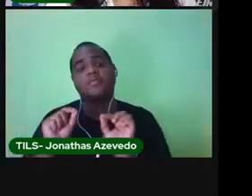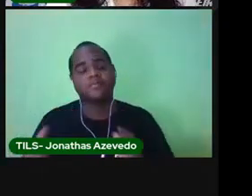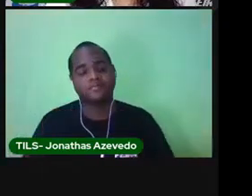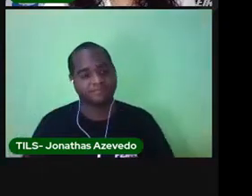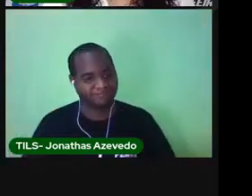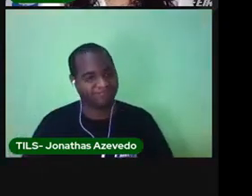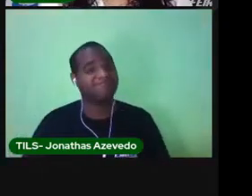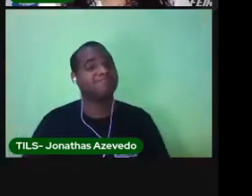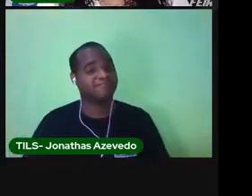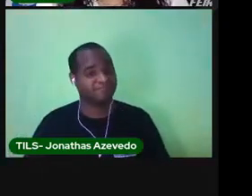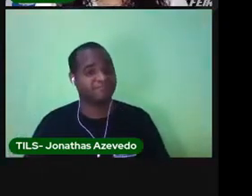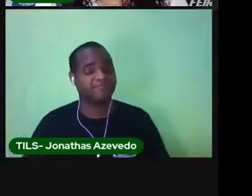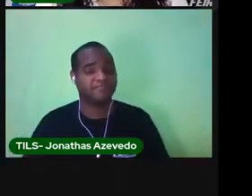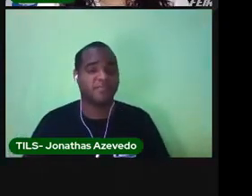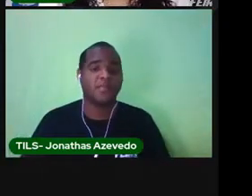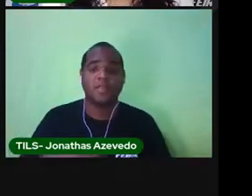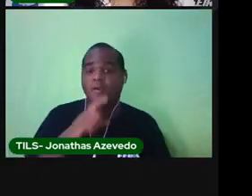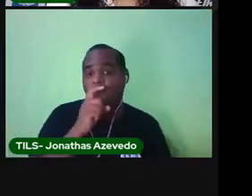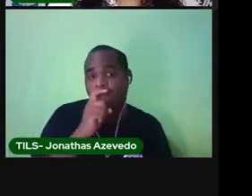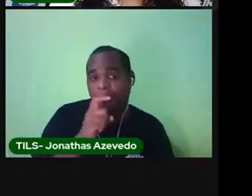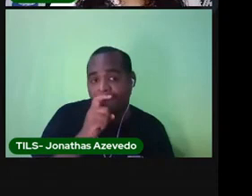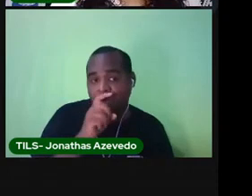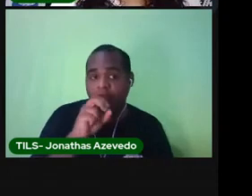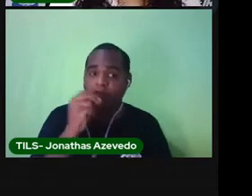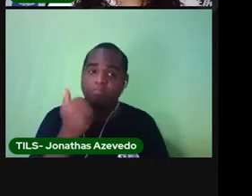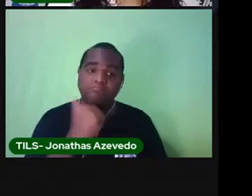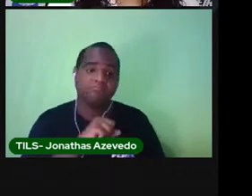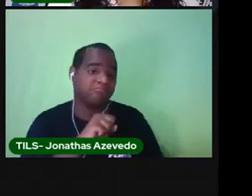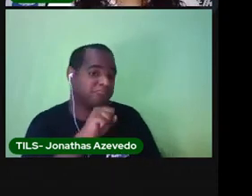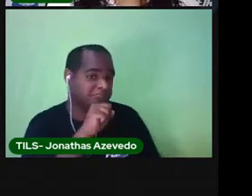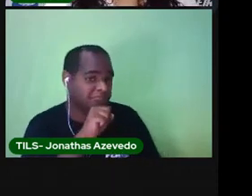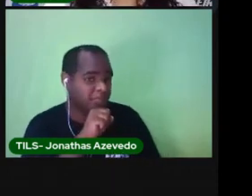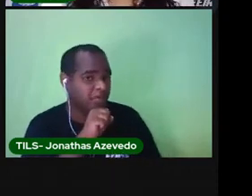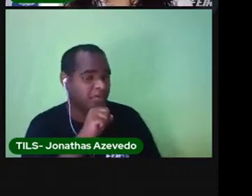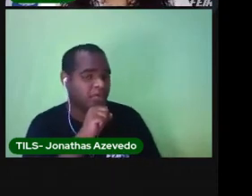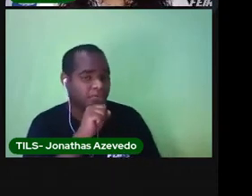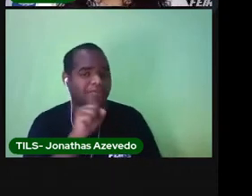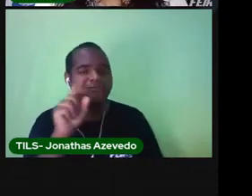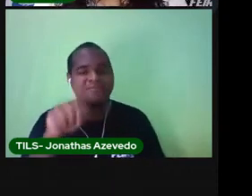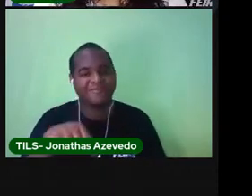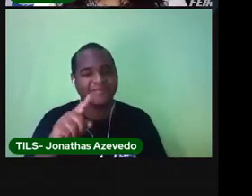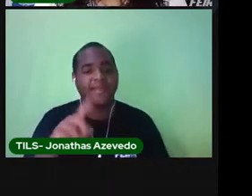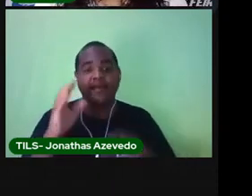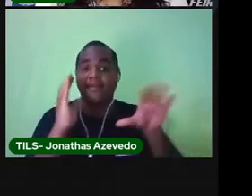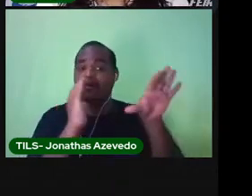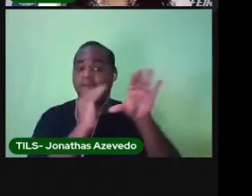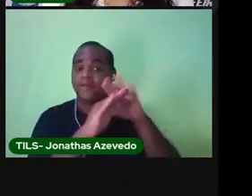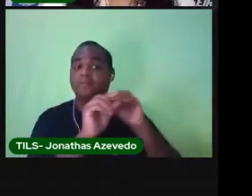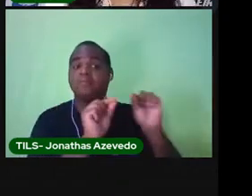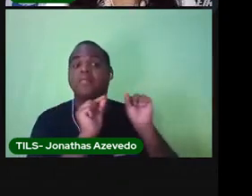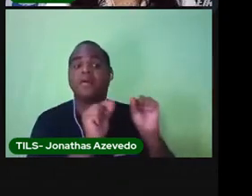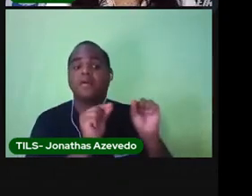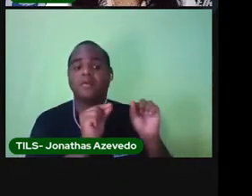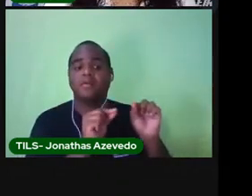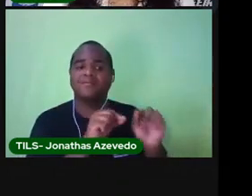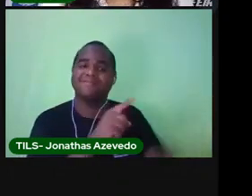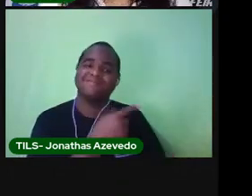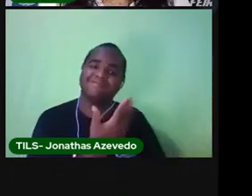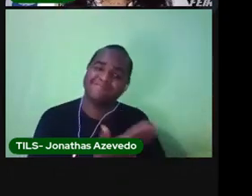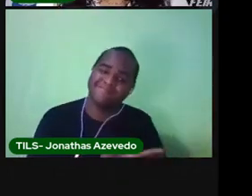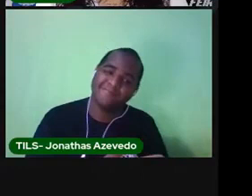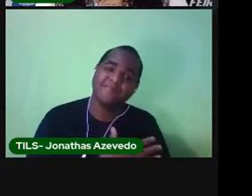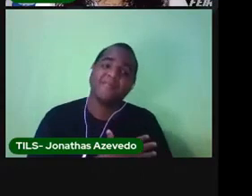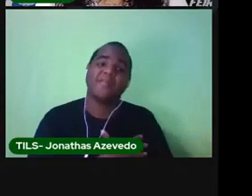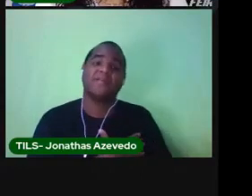Isso. Ou um papai ou uma mamãe. Não é? E enviou para quem? Isso.